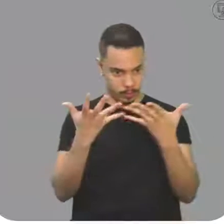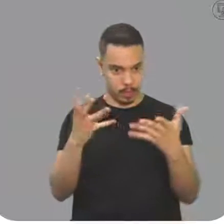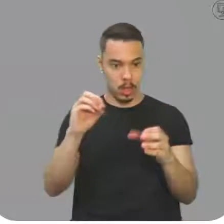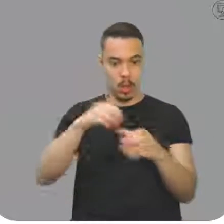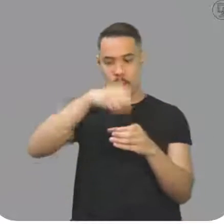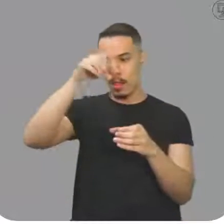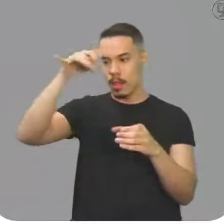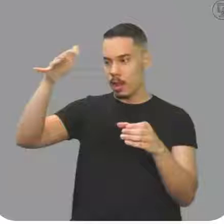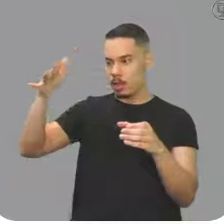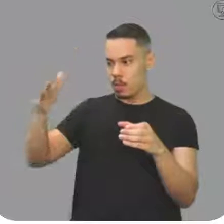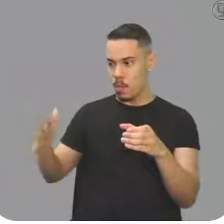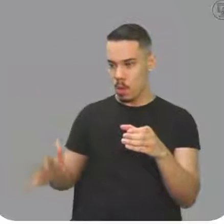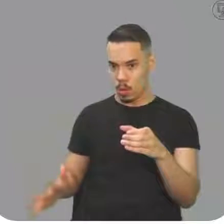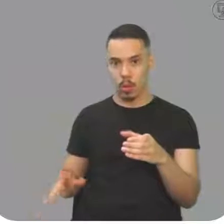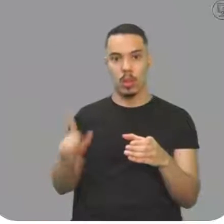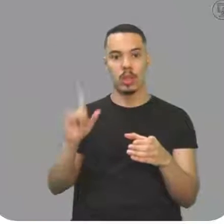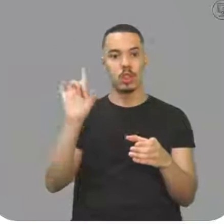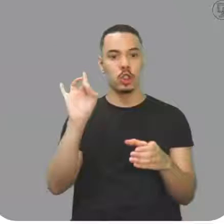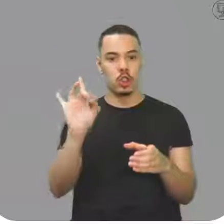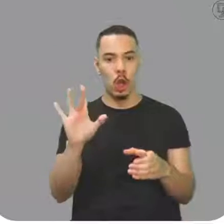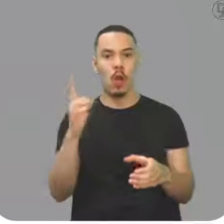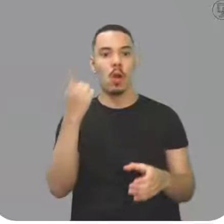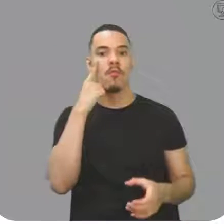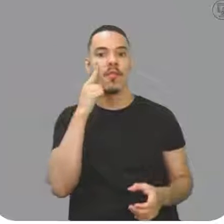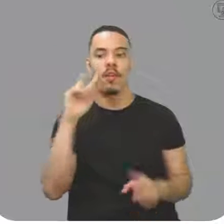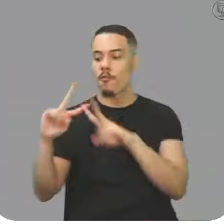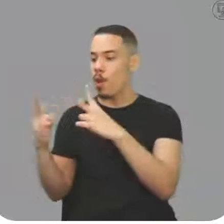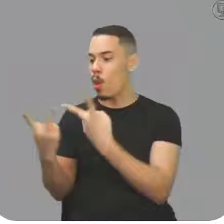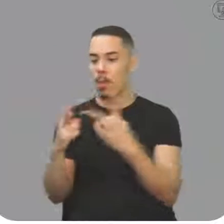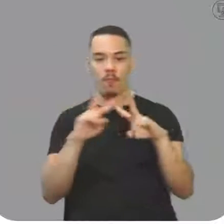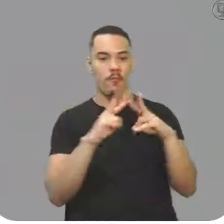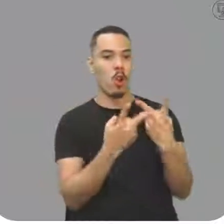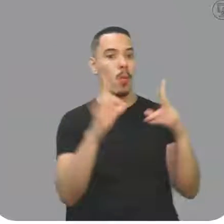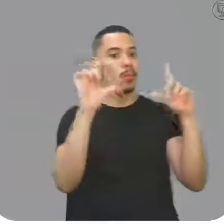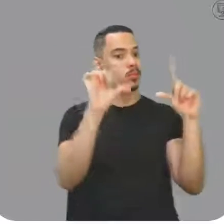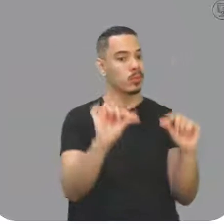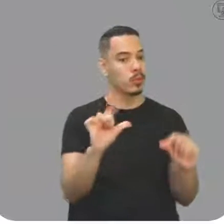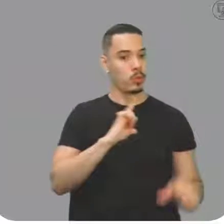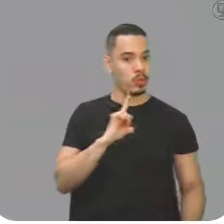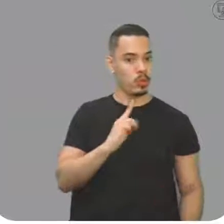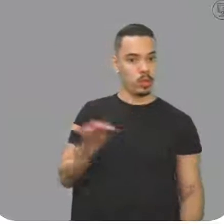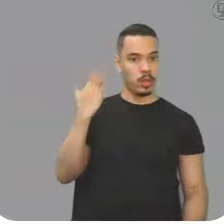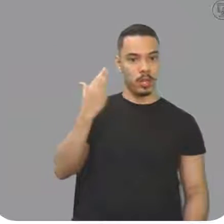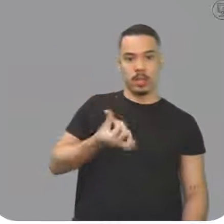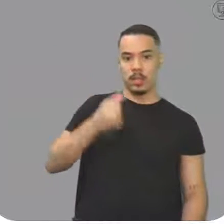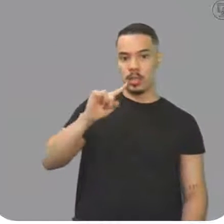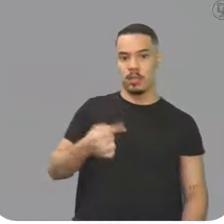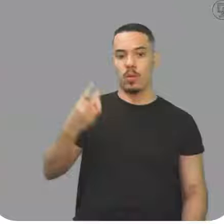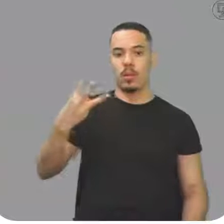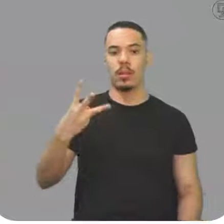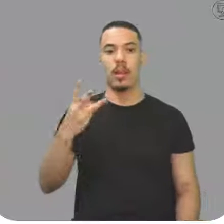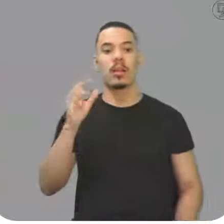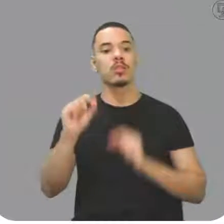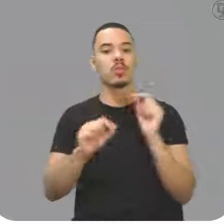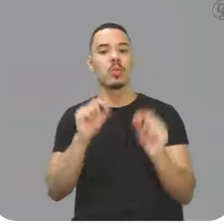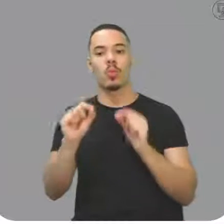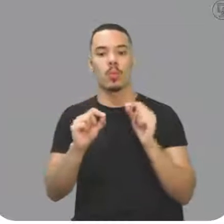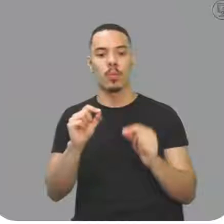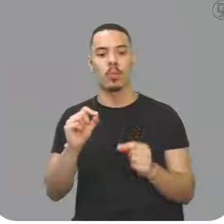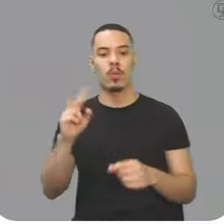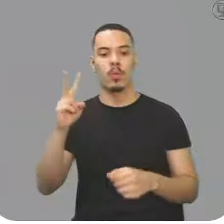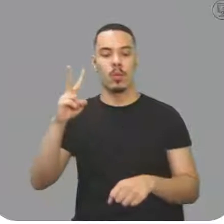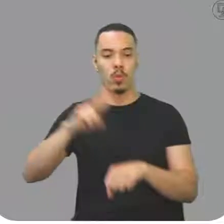transbordou, que é o aparelho, só diminuiu os dois volumes, né? O que eu tinha, 6,3 e o que eu